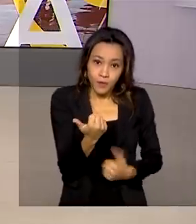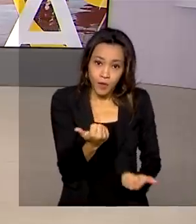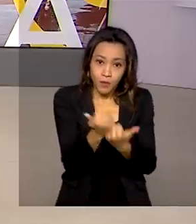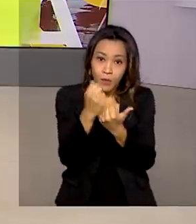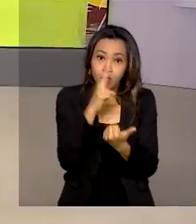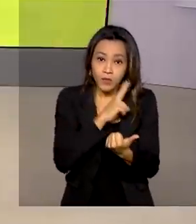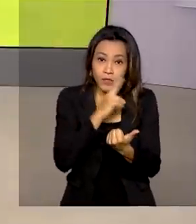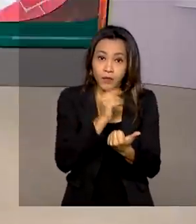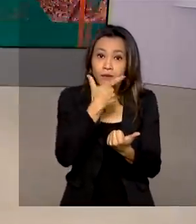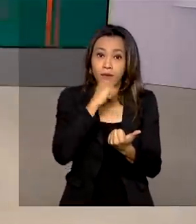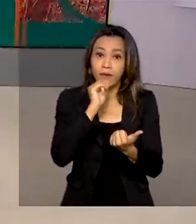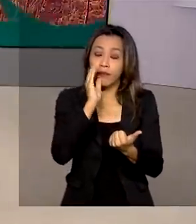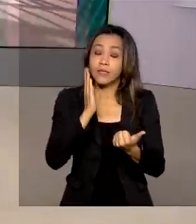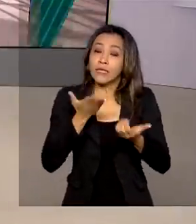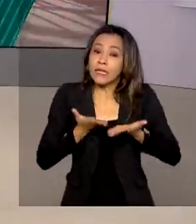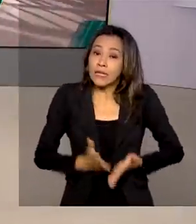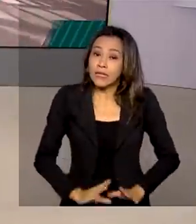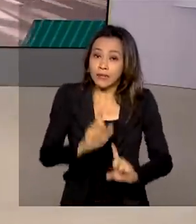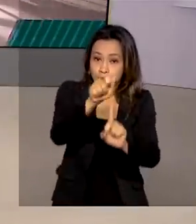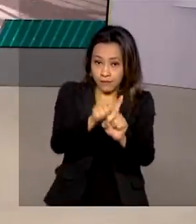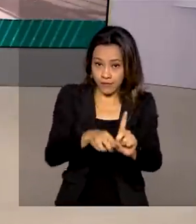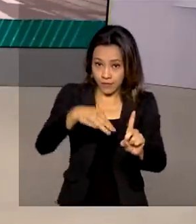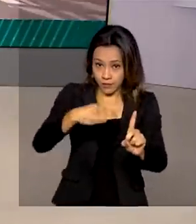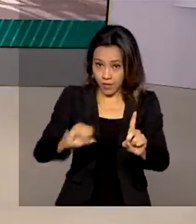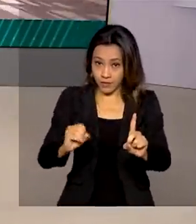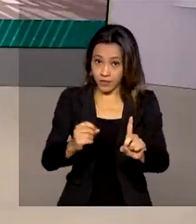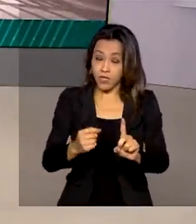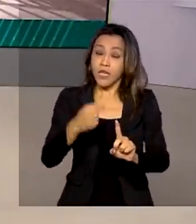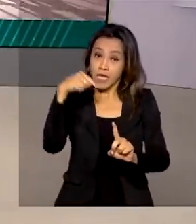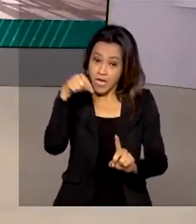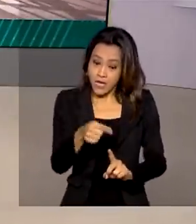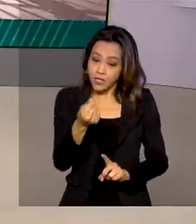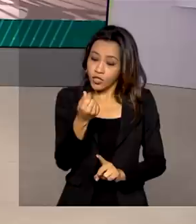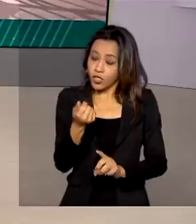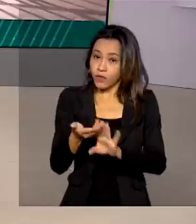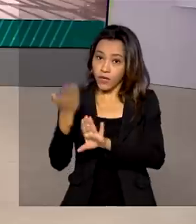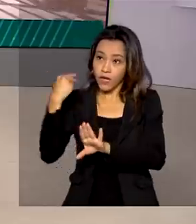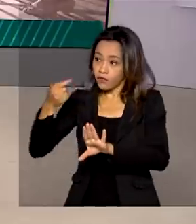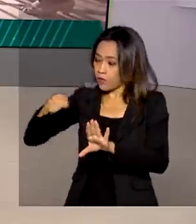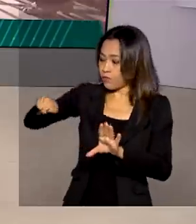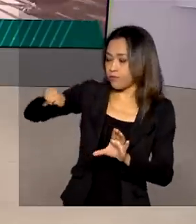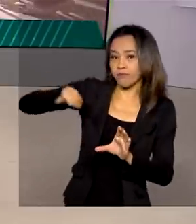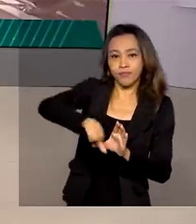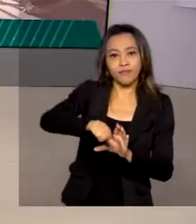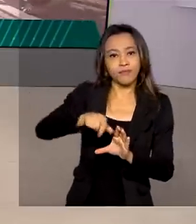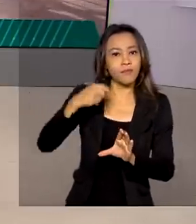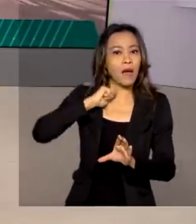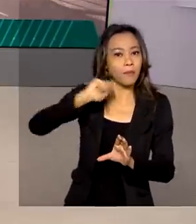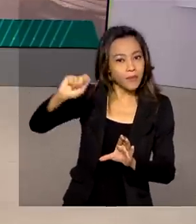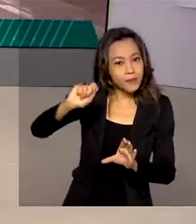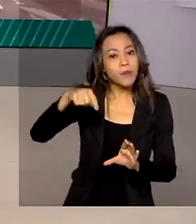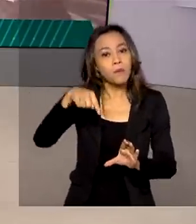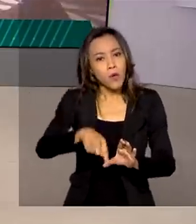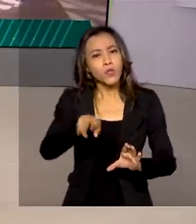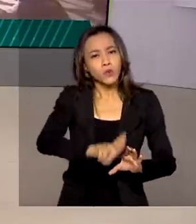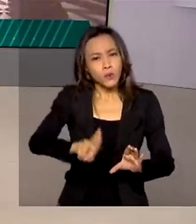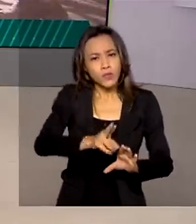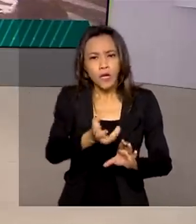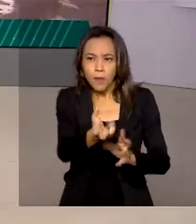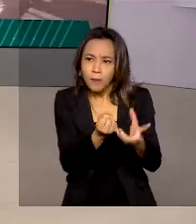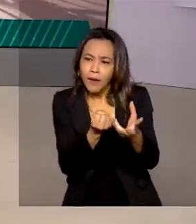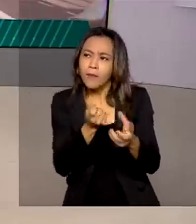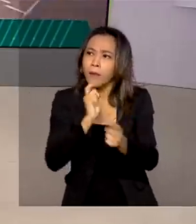em março. Esse dinheiro, que foi depositado em abril, pode também ser movimentado entre contas, além de ser usado para pagamento de